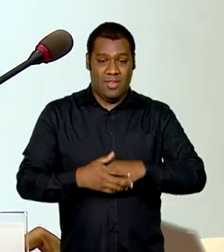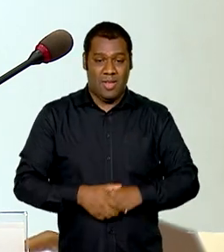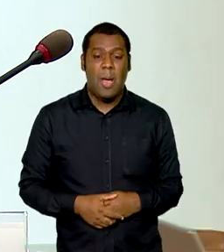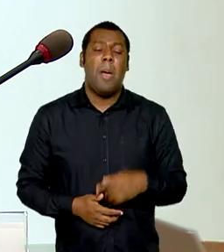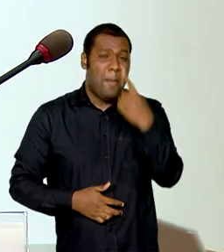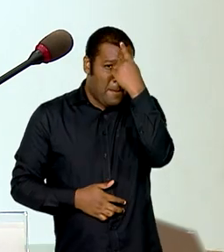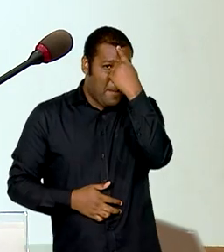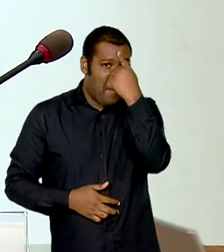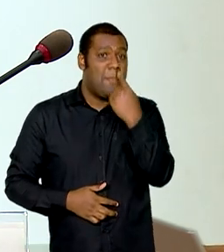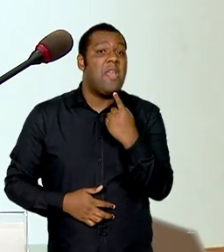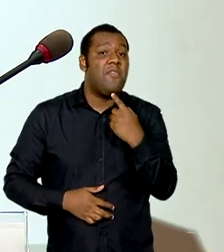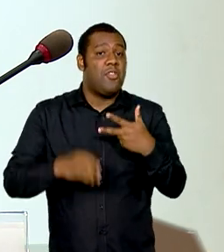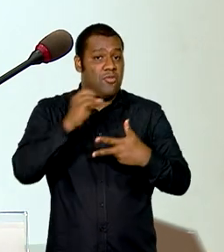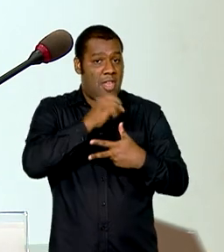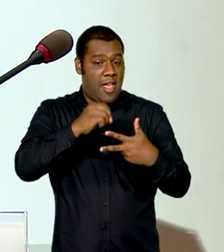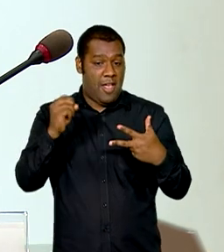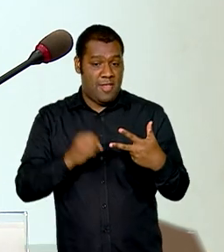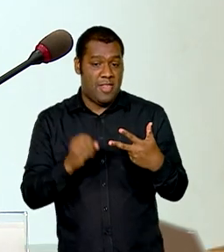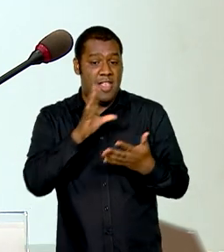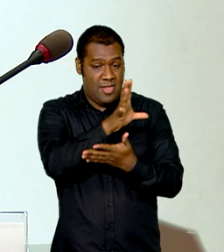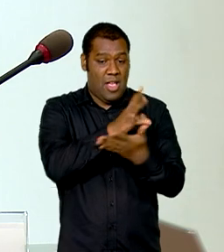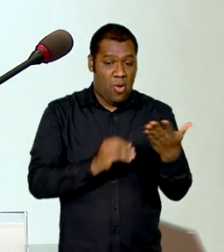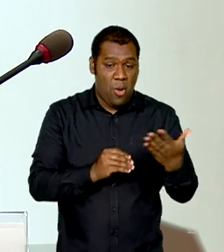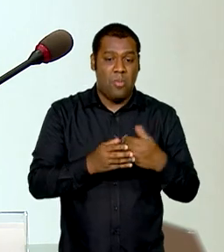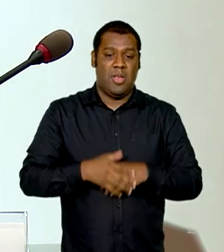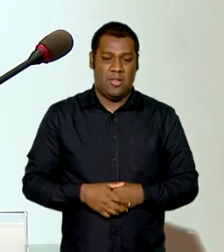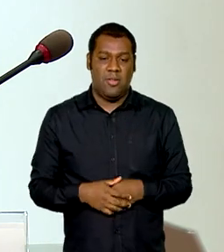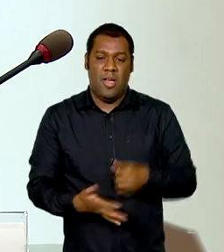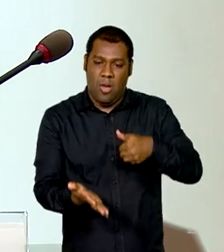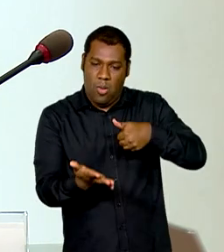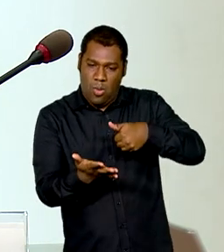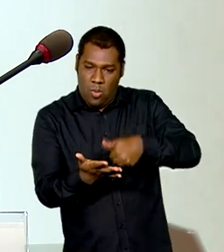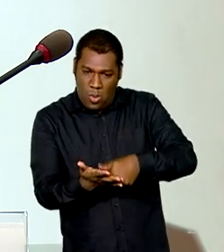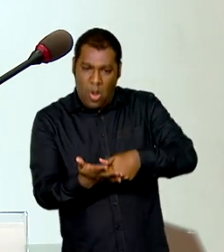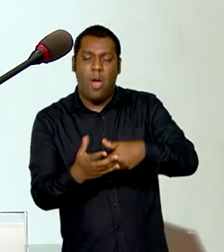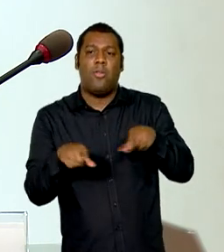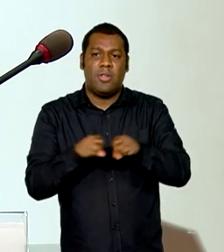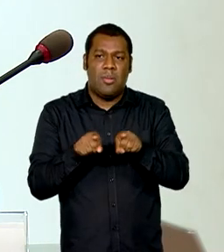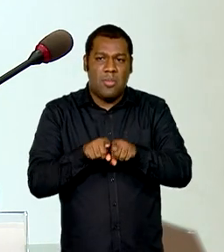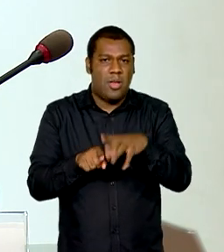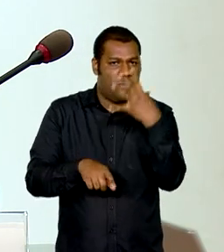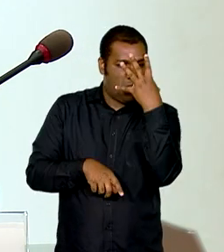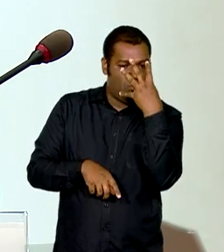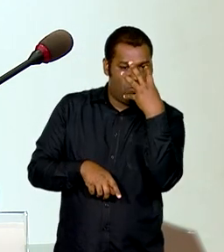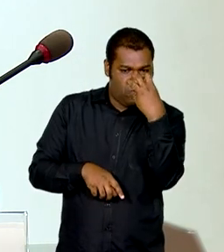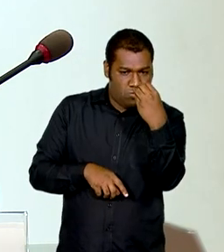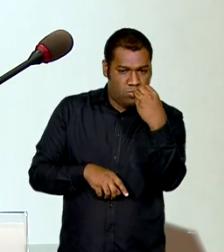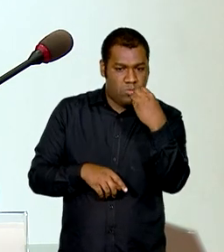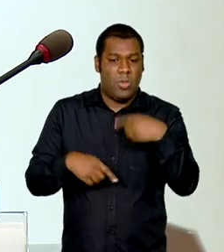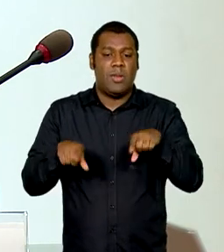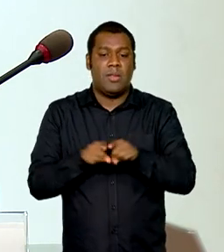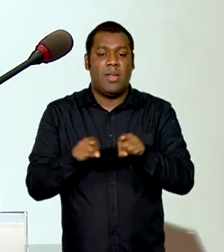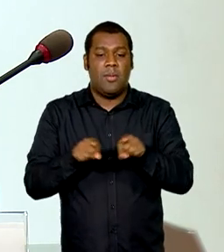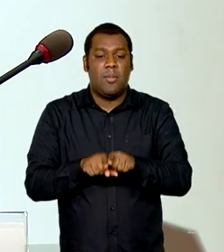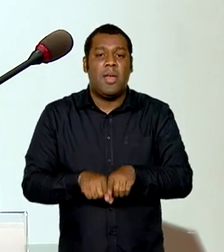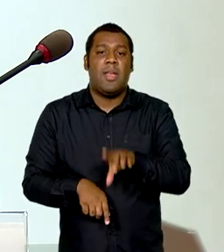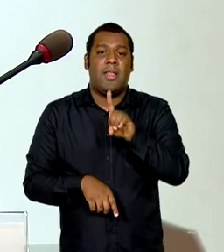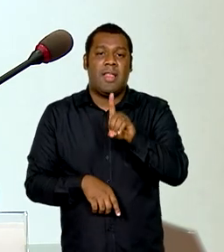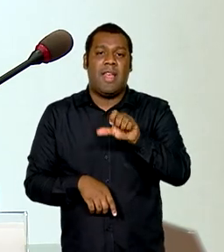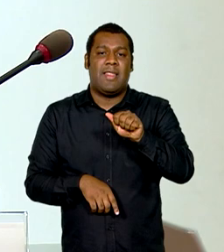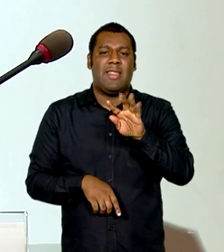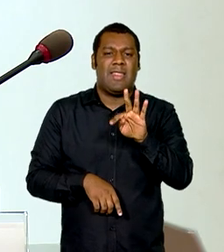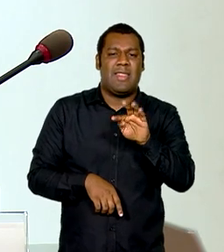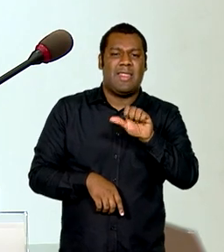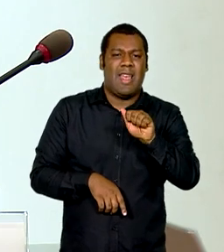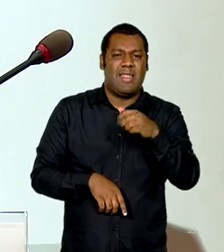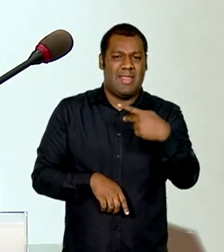como foi dito recentemente, da coleta de digital e de exame grafológico. E temos também a atuação da Dataprev, da CDN